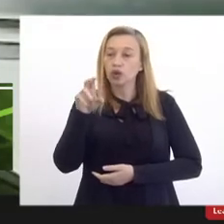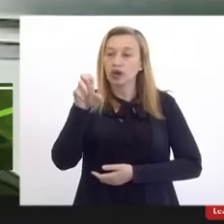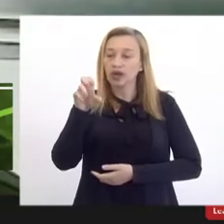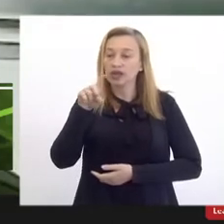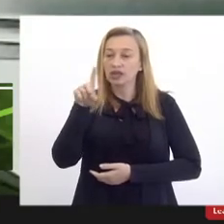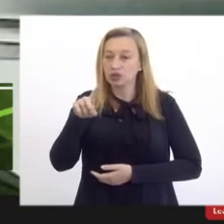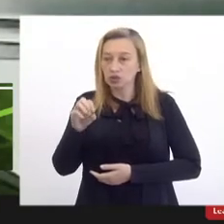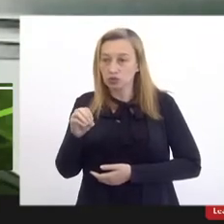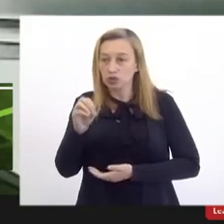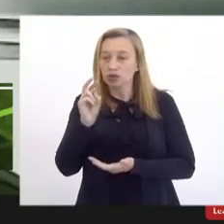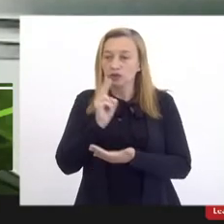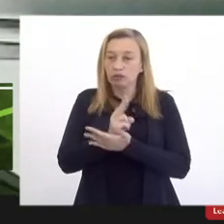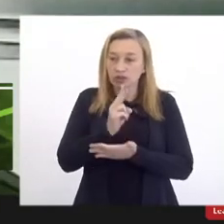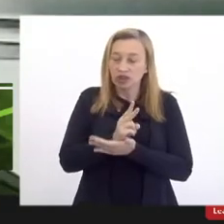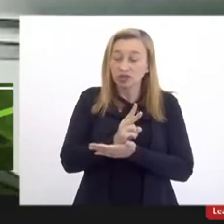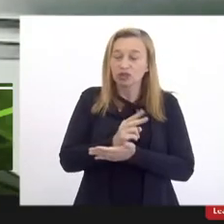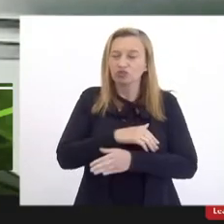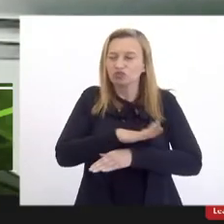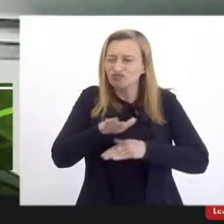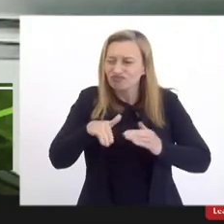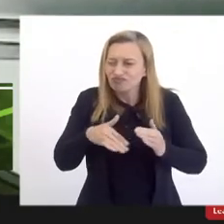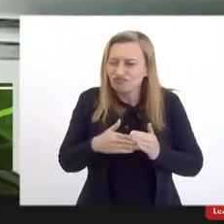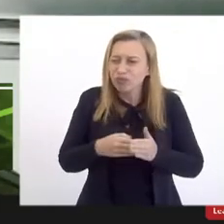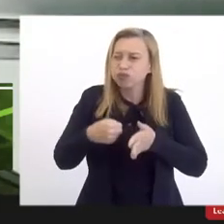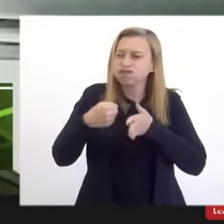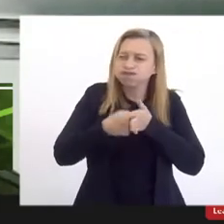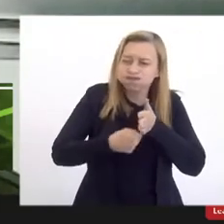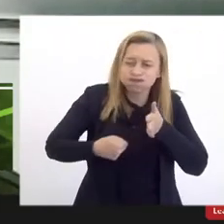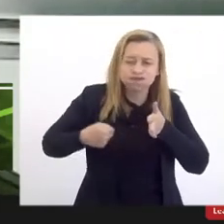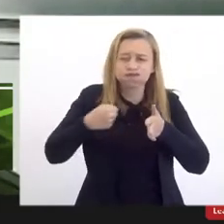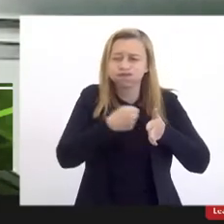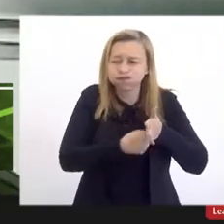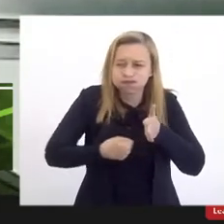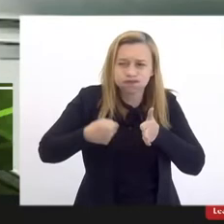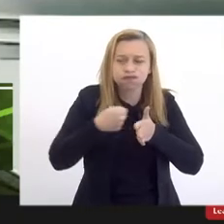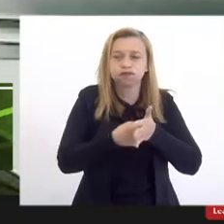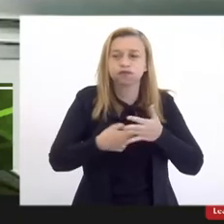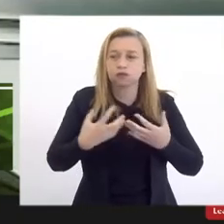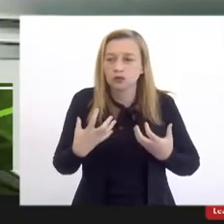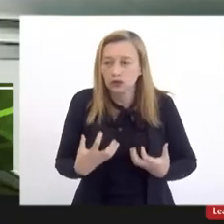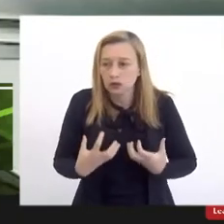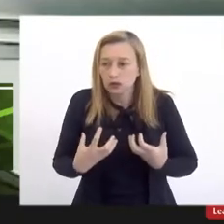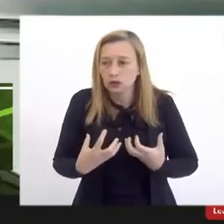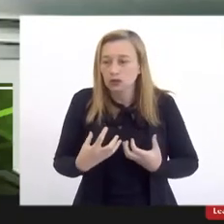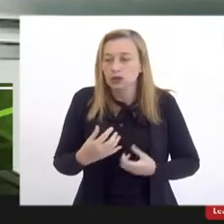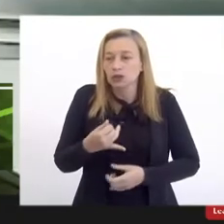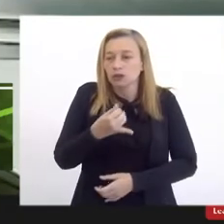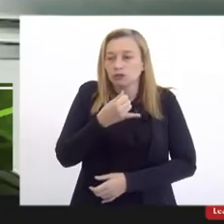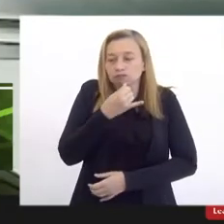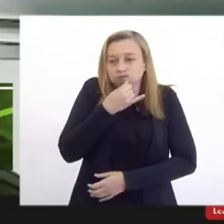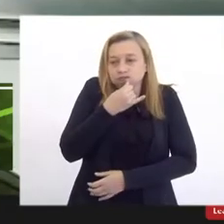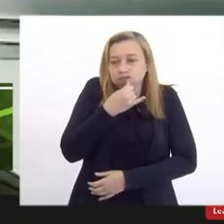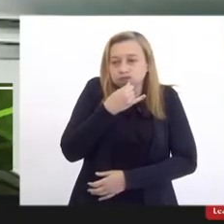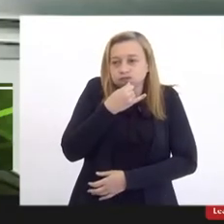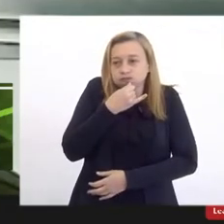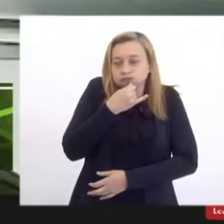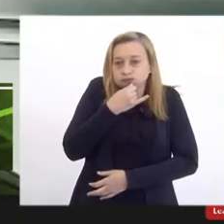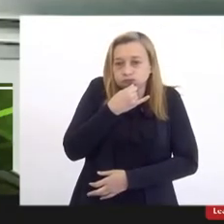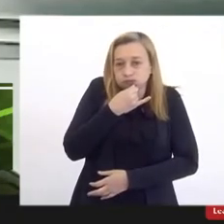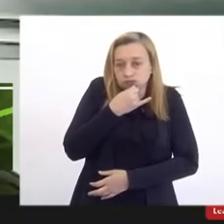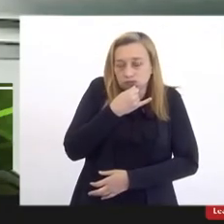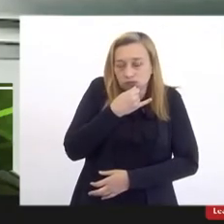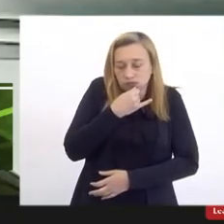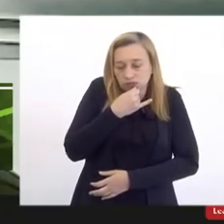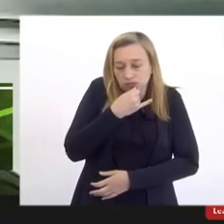apesar de todo o cansaço, apesar de todas as decepções, apesar de todas as